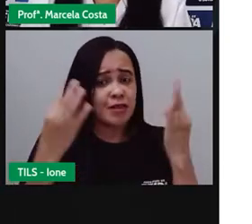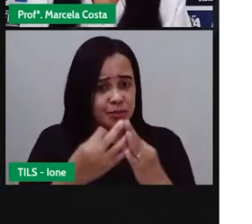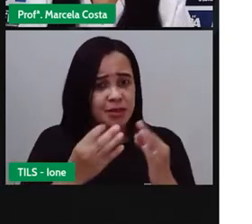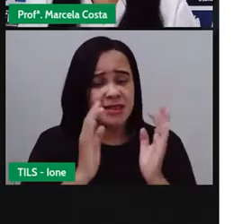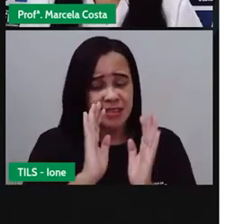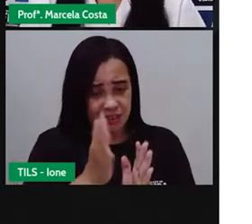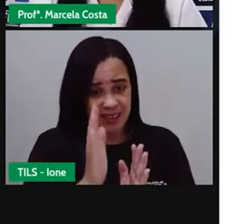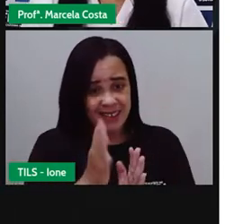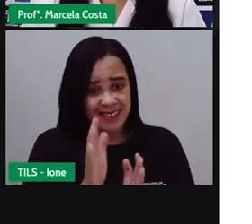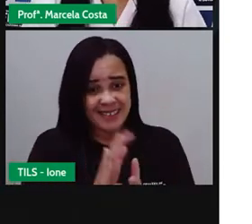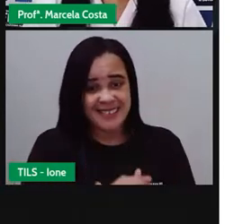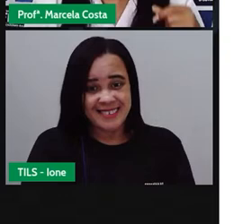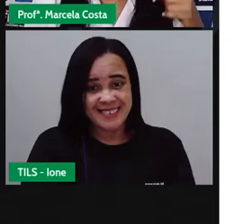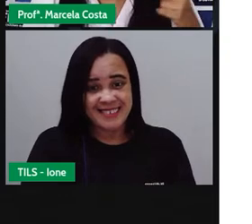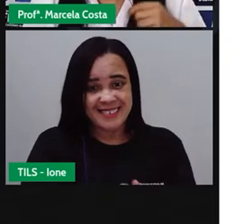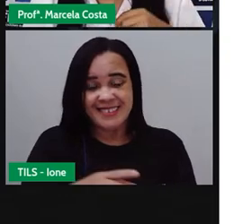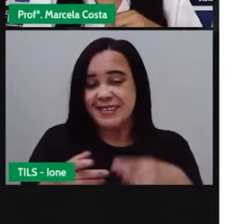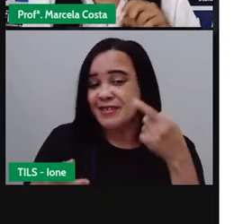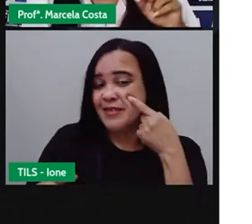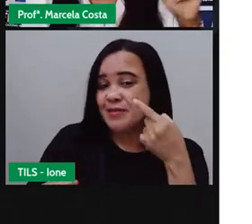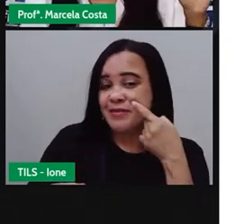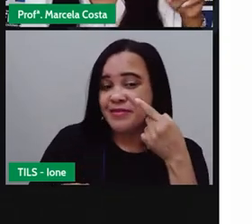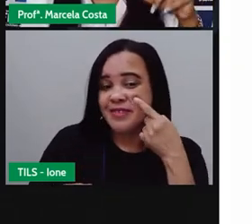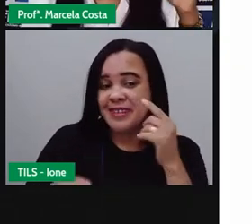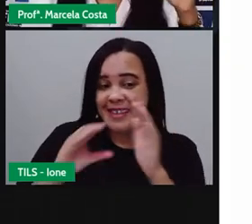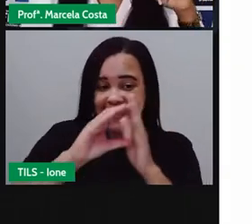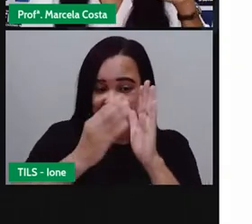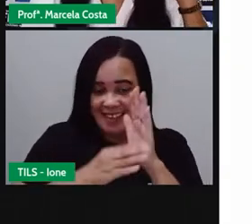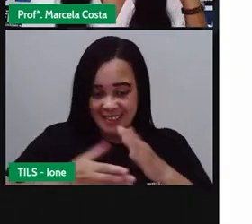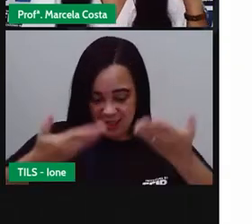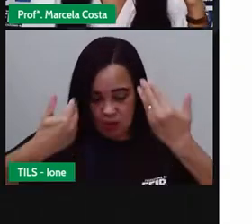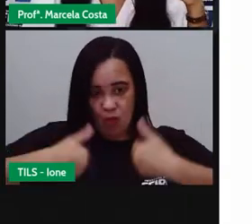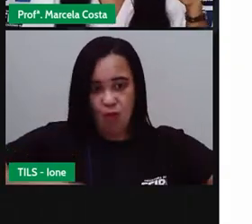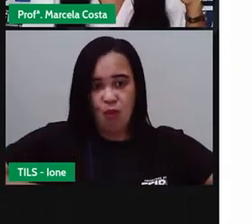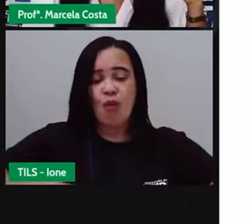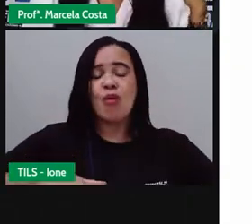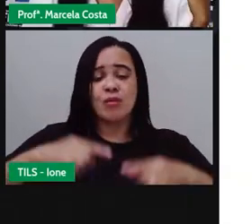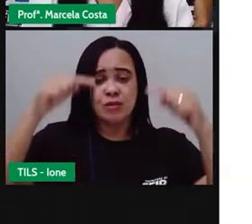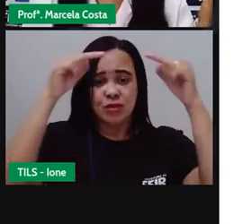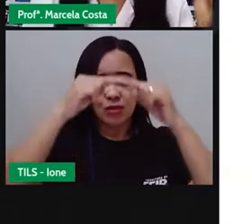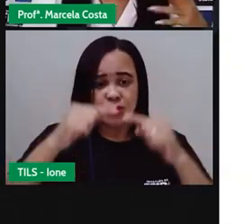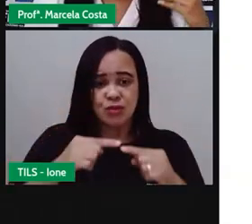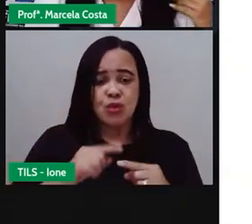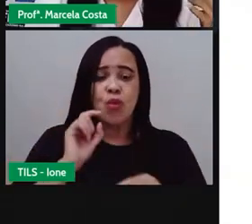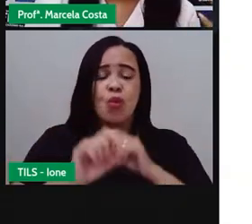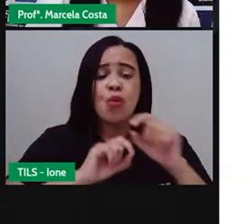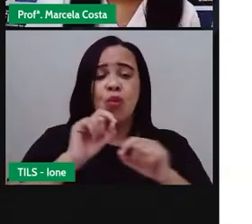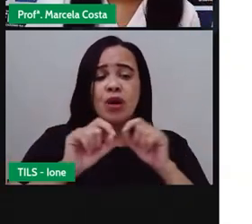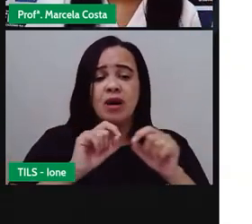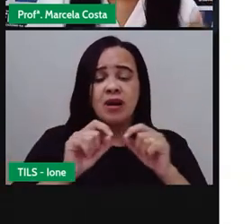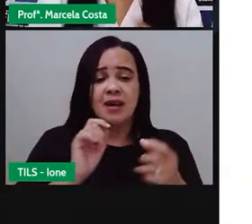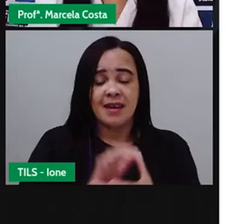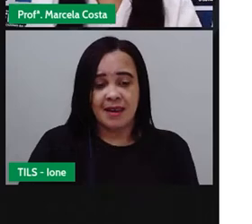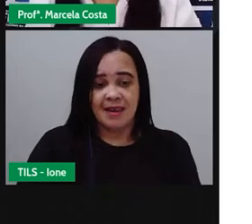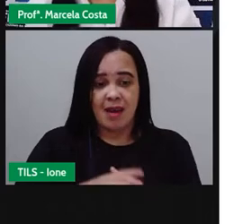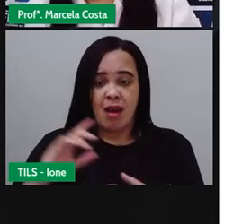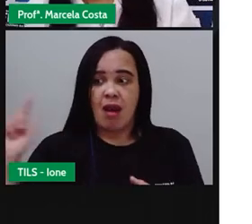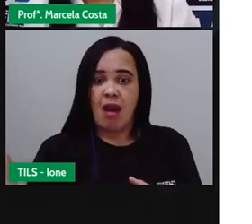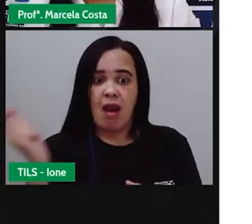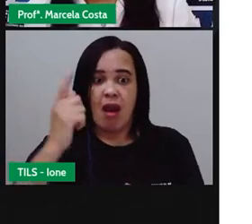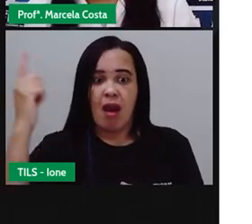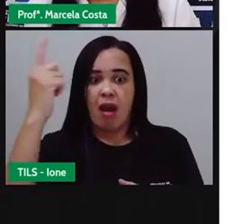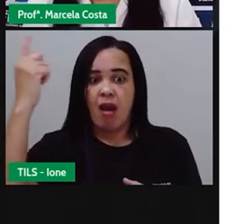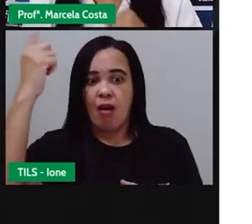Vamos ver, crianças, que as características físicas podem ser relacionadas à altura, né? Algum alto, outro